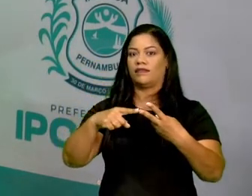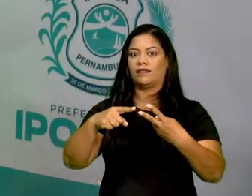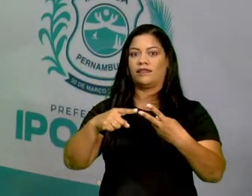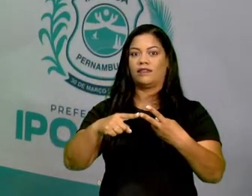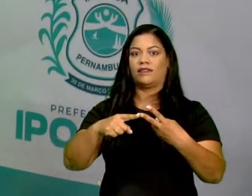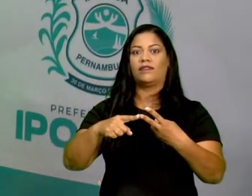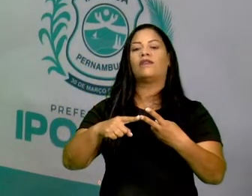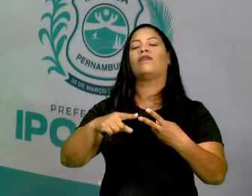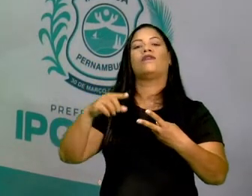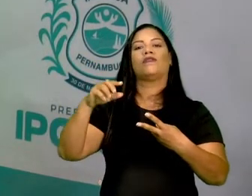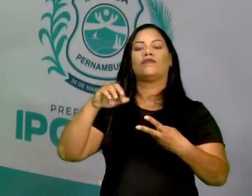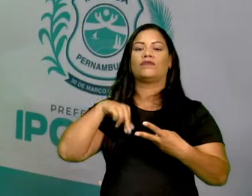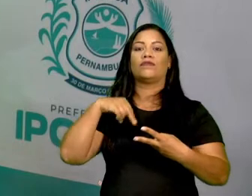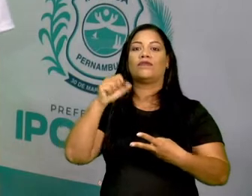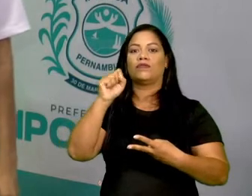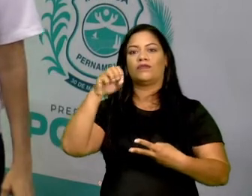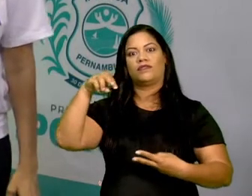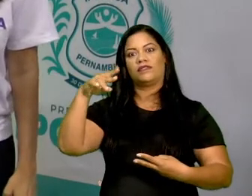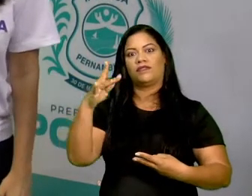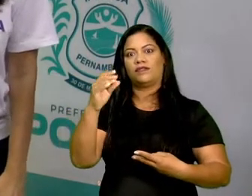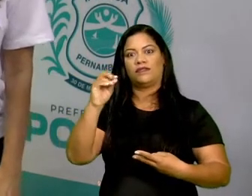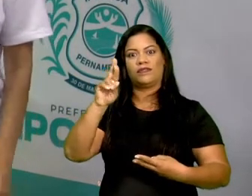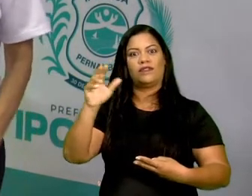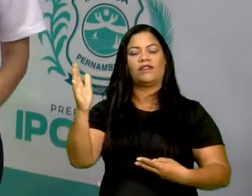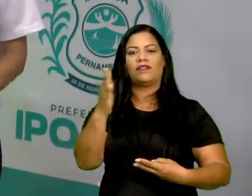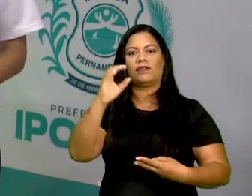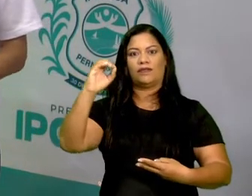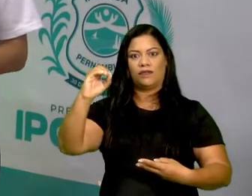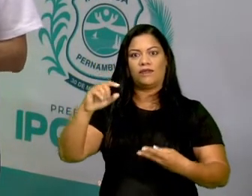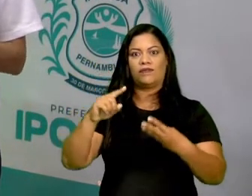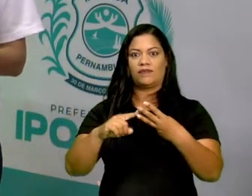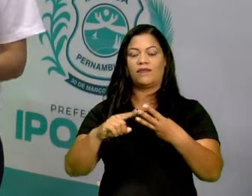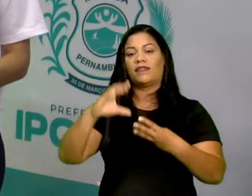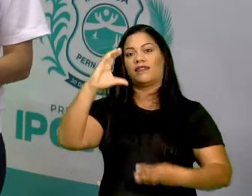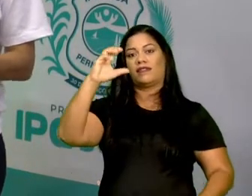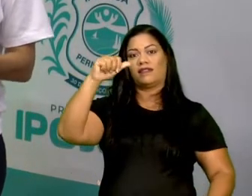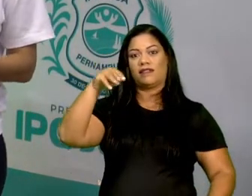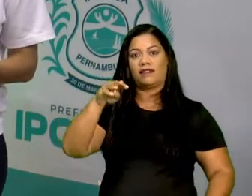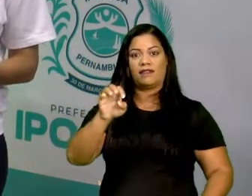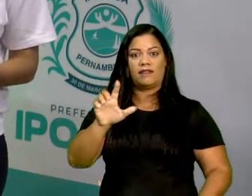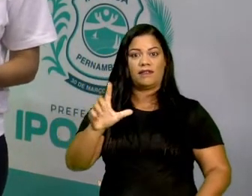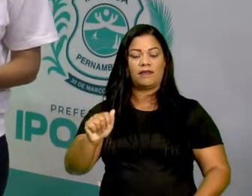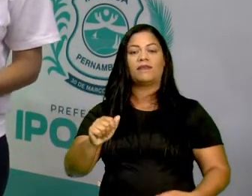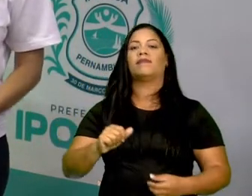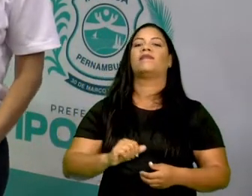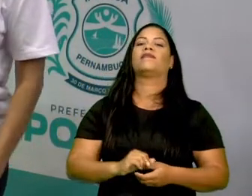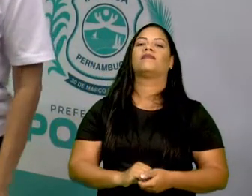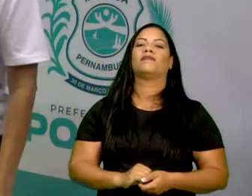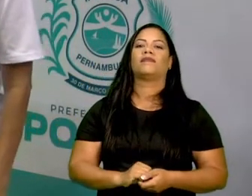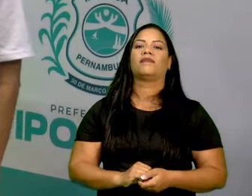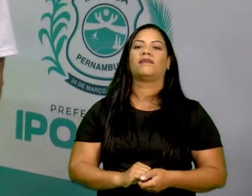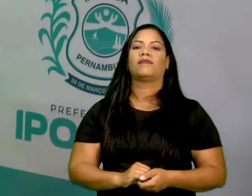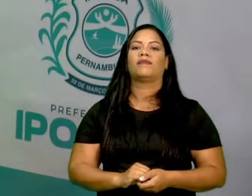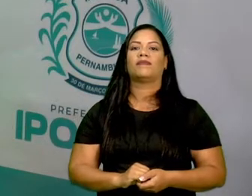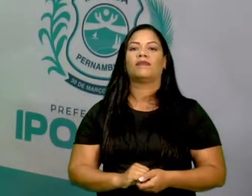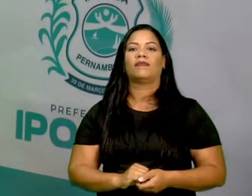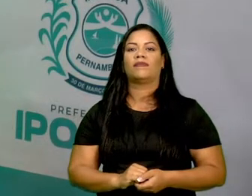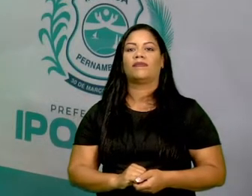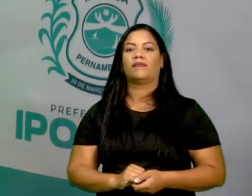Nossa Senhora do Ó e Camela. Lembrando também que tem as praias, não é isso? Então,